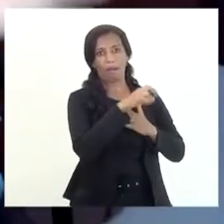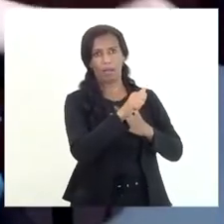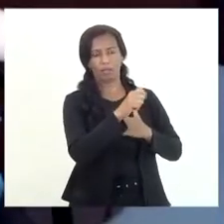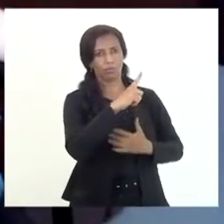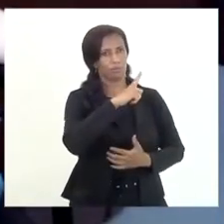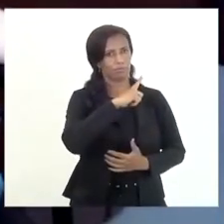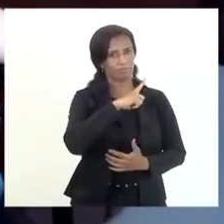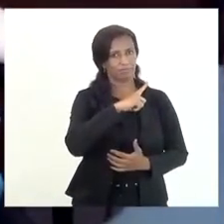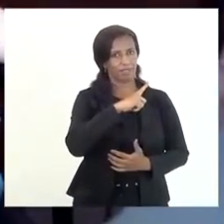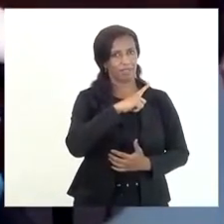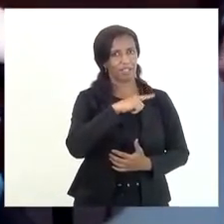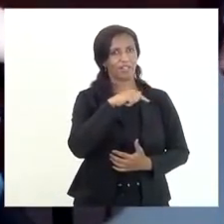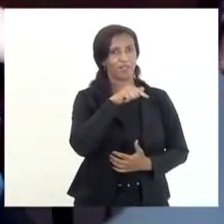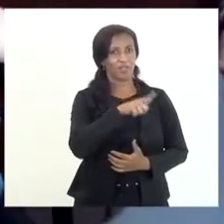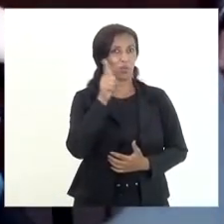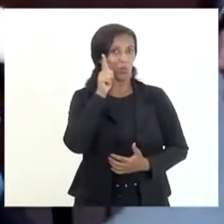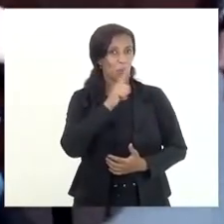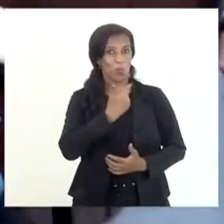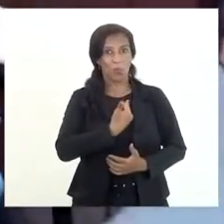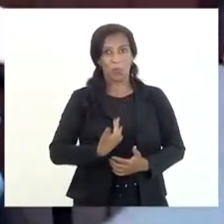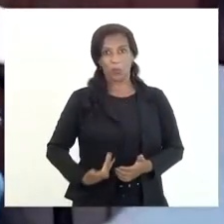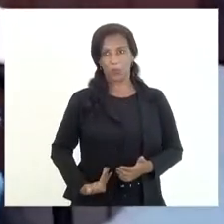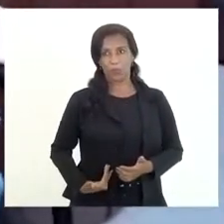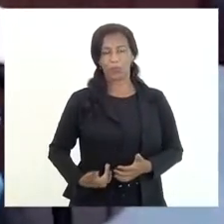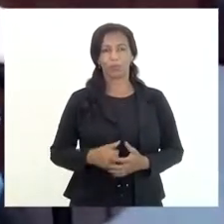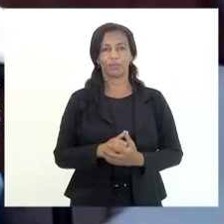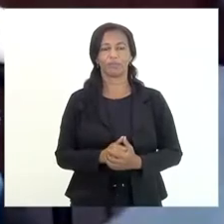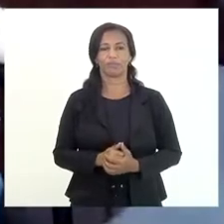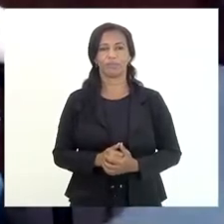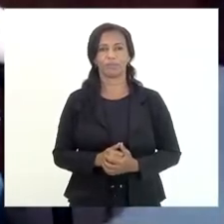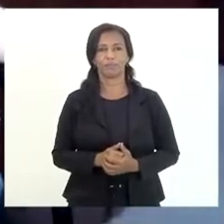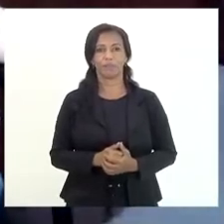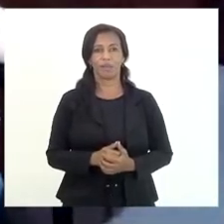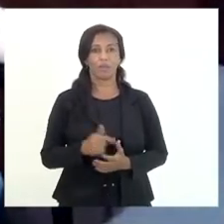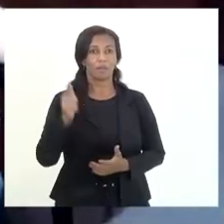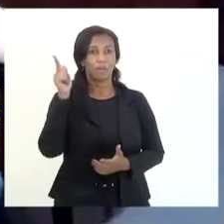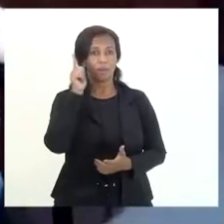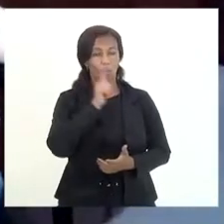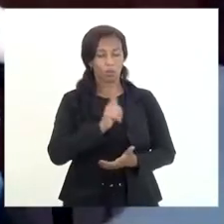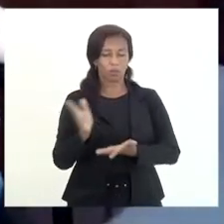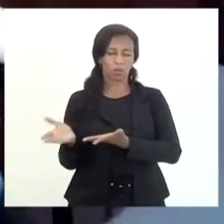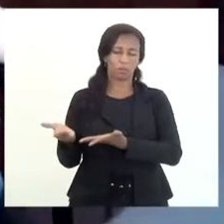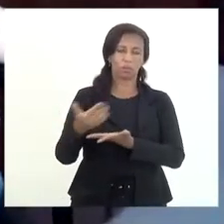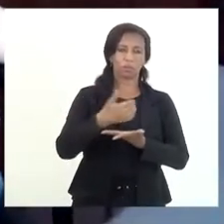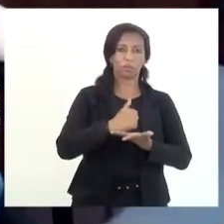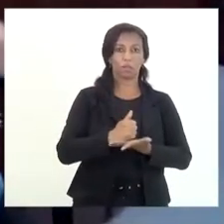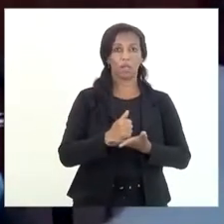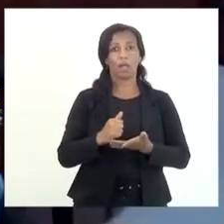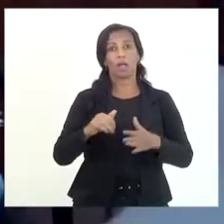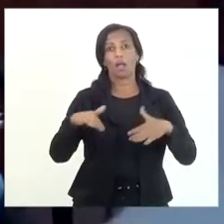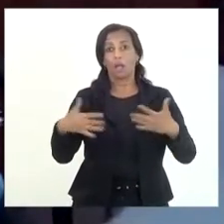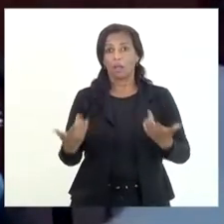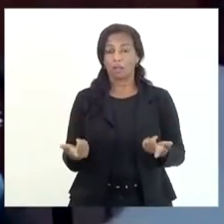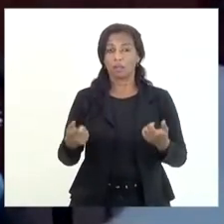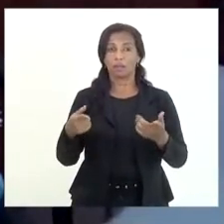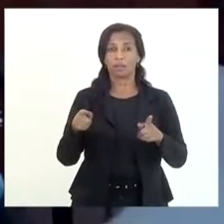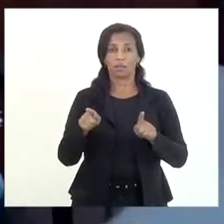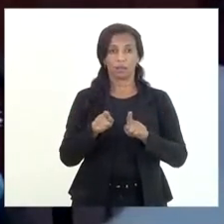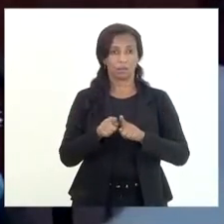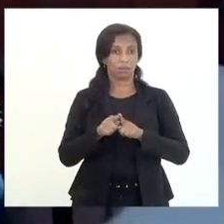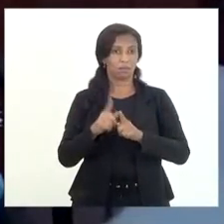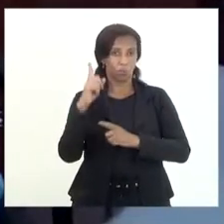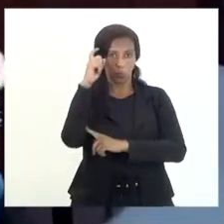o crédito público para recuperação ainda é considerado algo